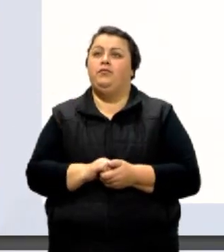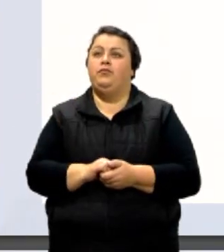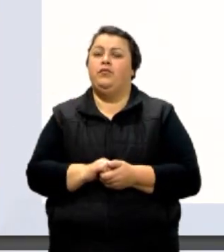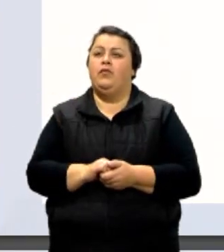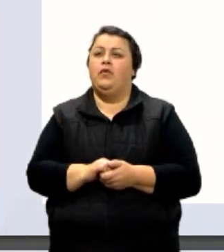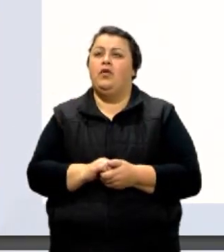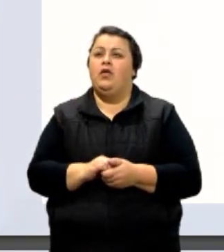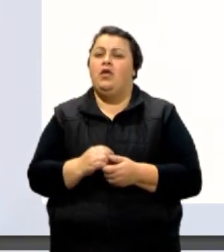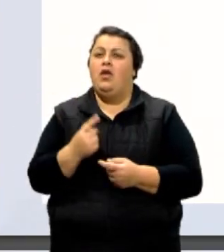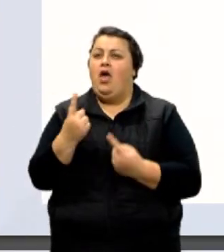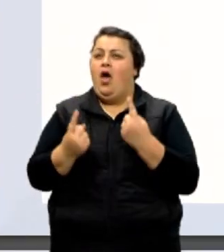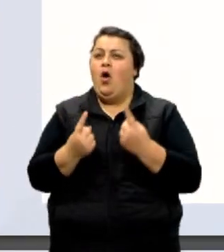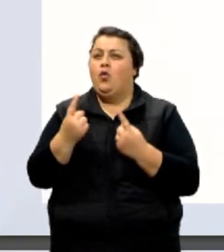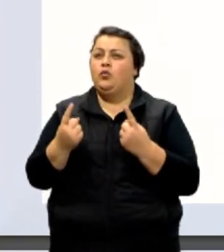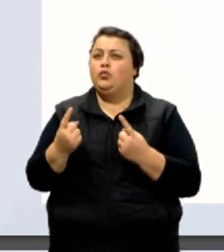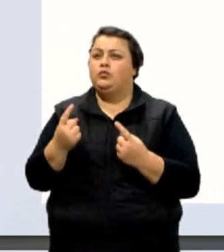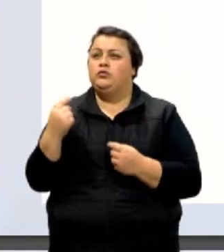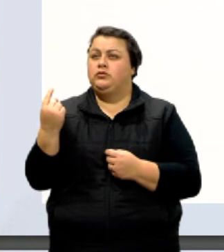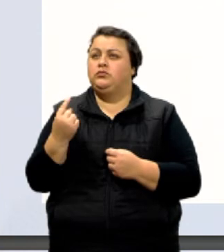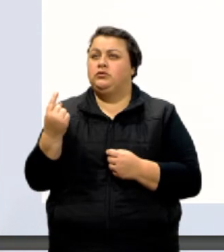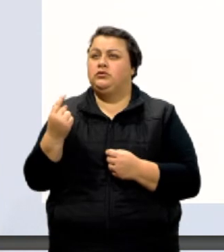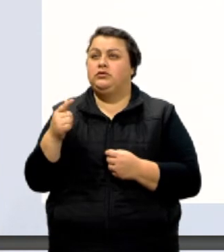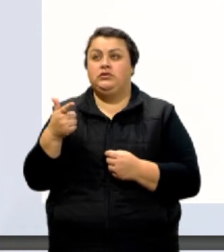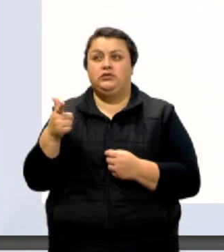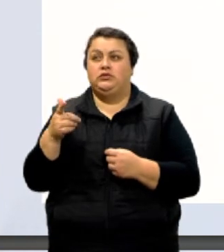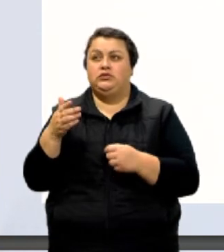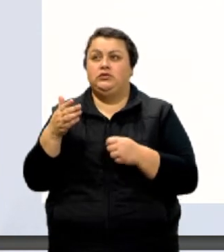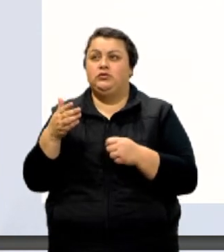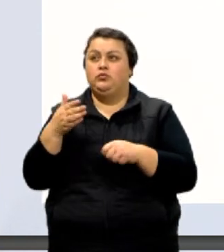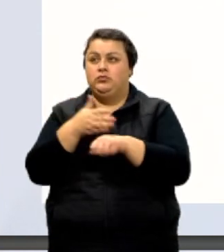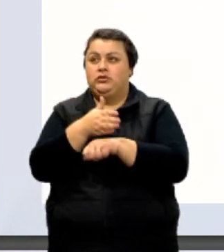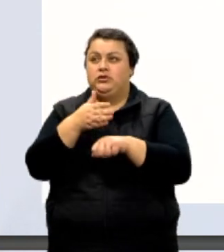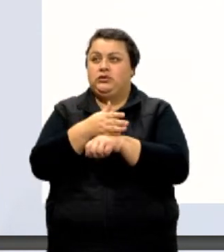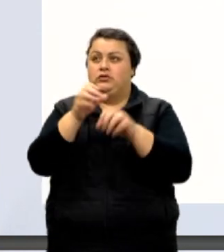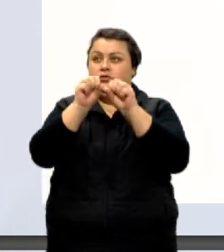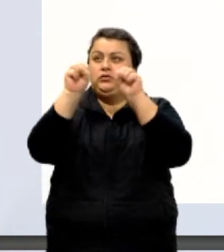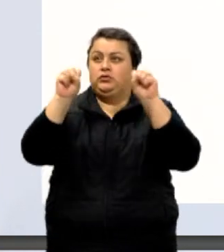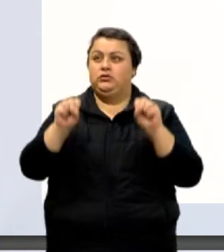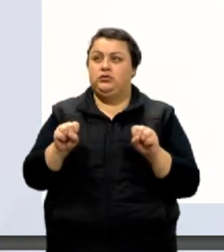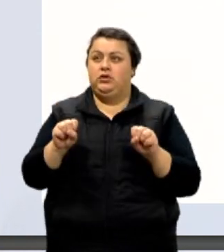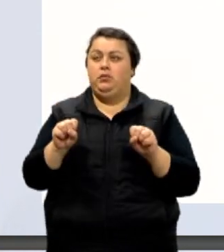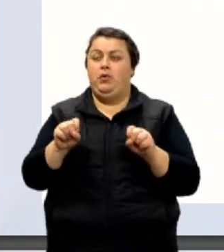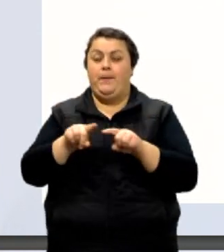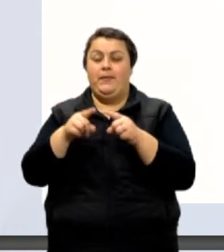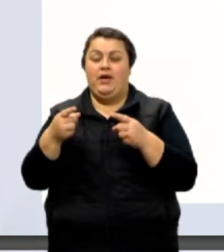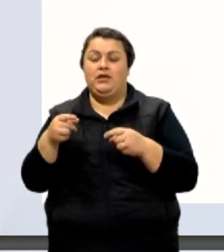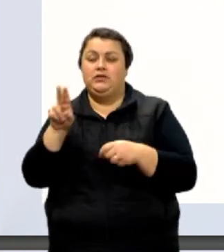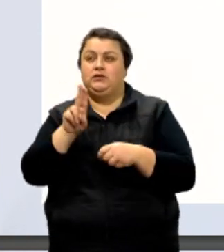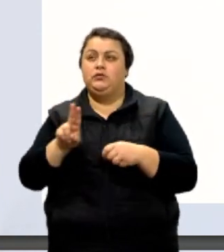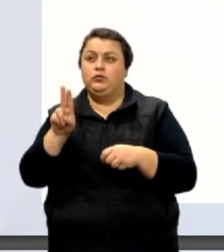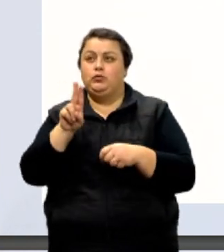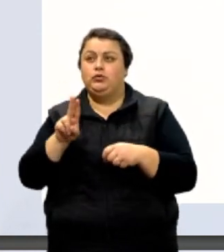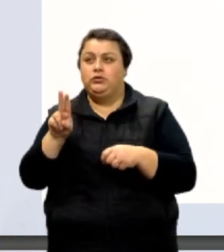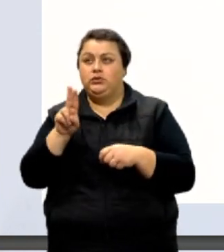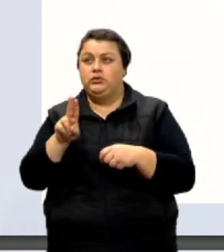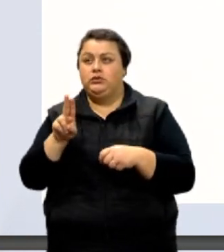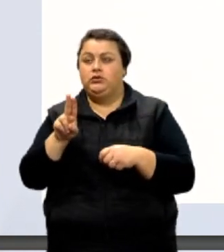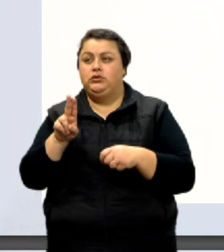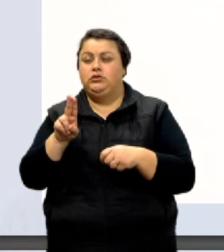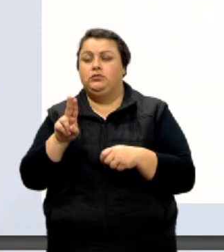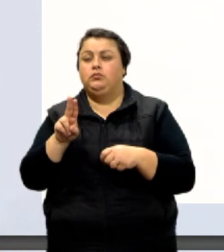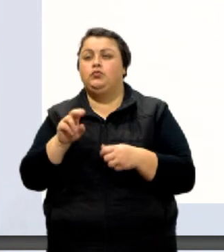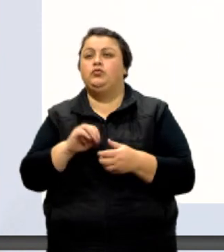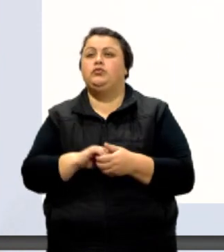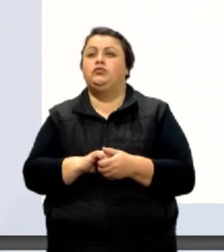Algumas unidades que não pertencem ao sistema internacional de unidades, mas que são utilizadas por nós seguidamente.